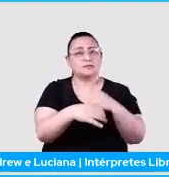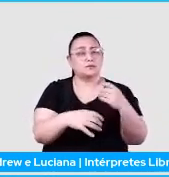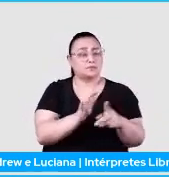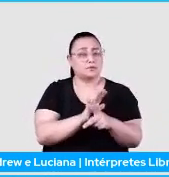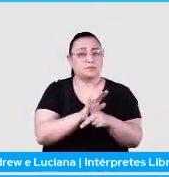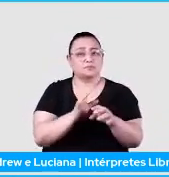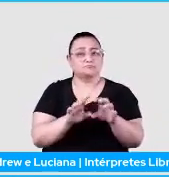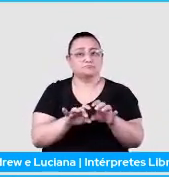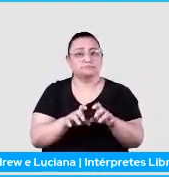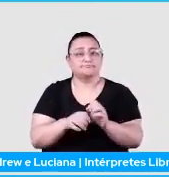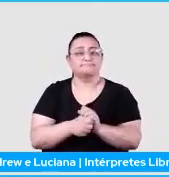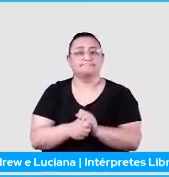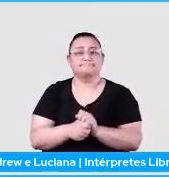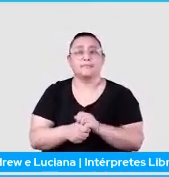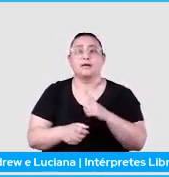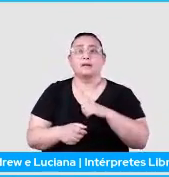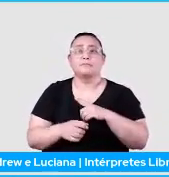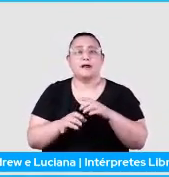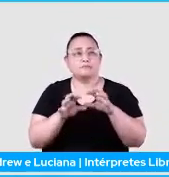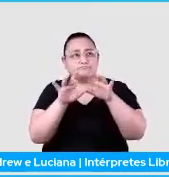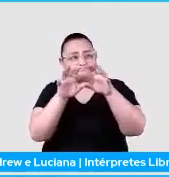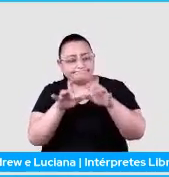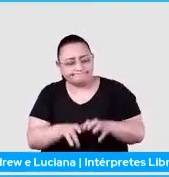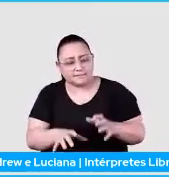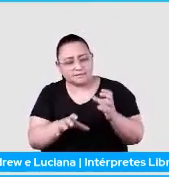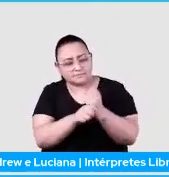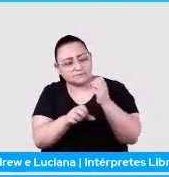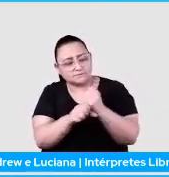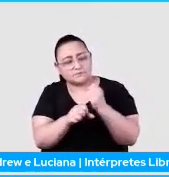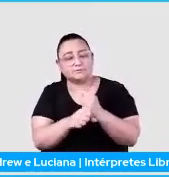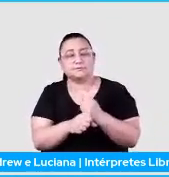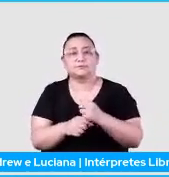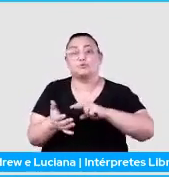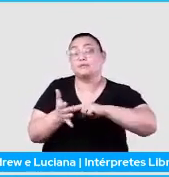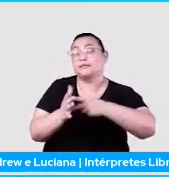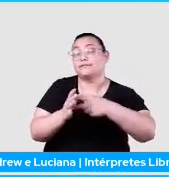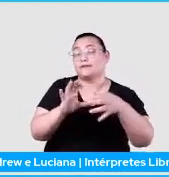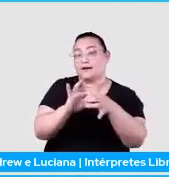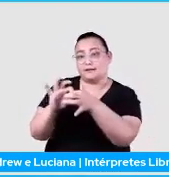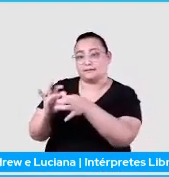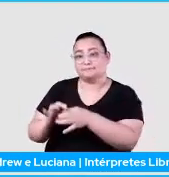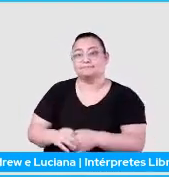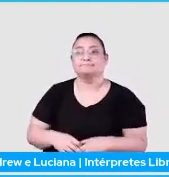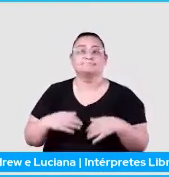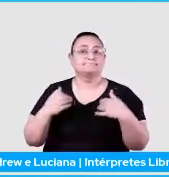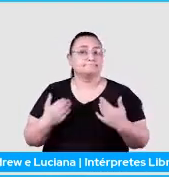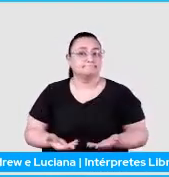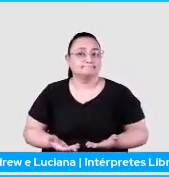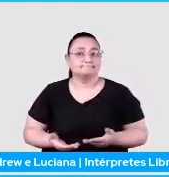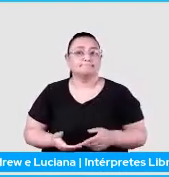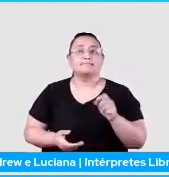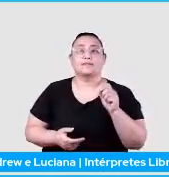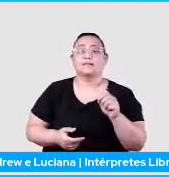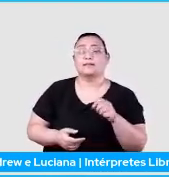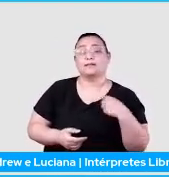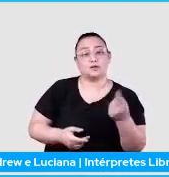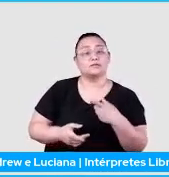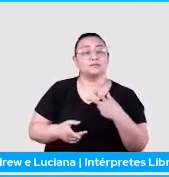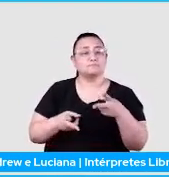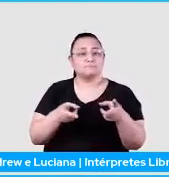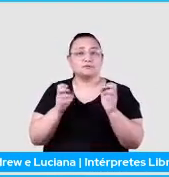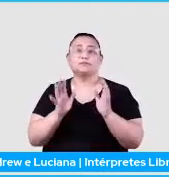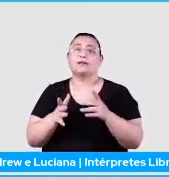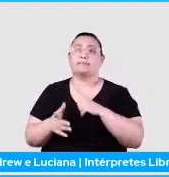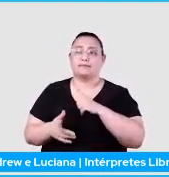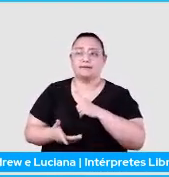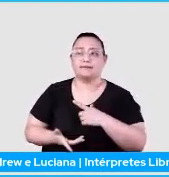para computar essa coisa semântica. E aí, beleza. A gente viu, acabou de ver que para